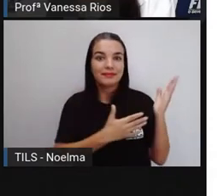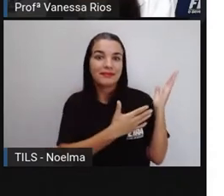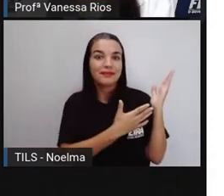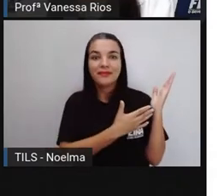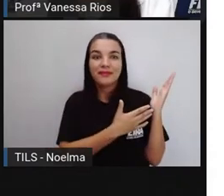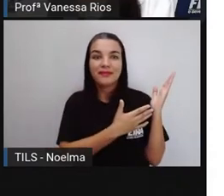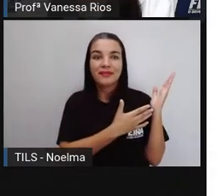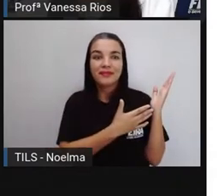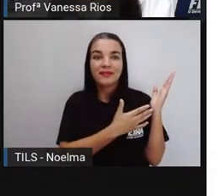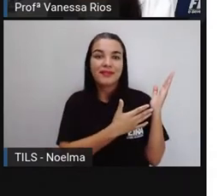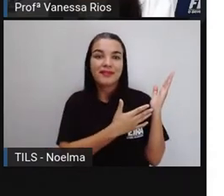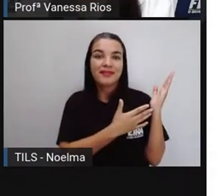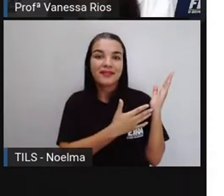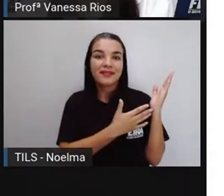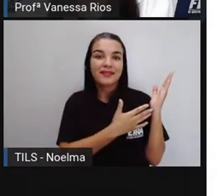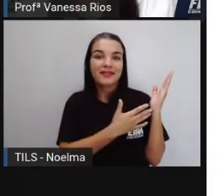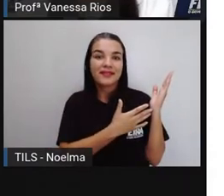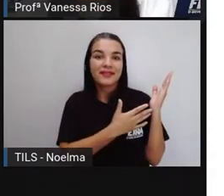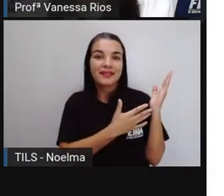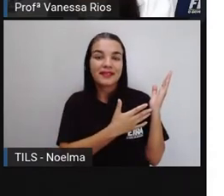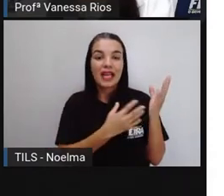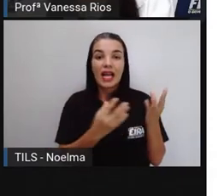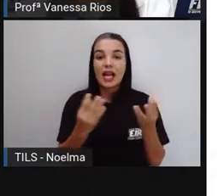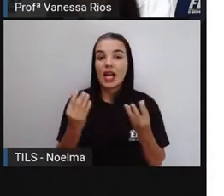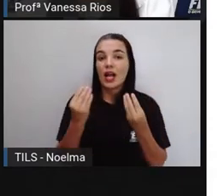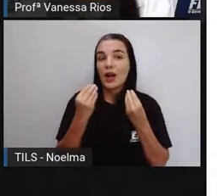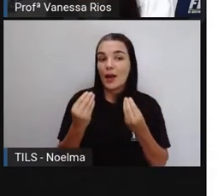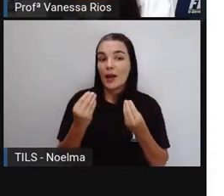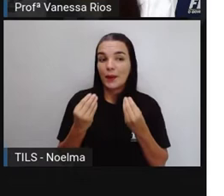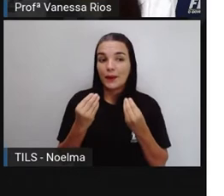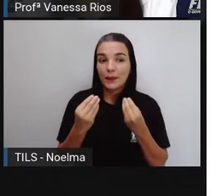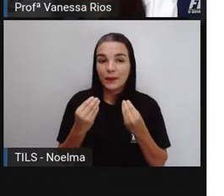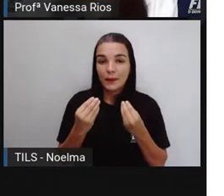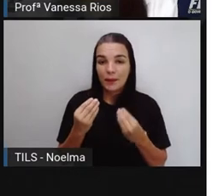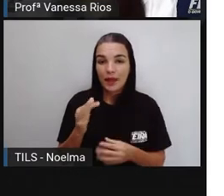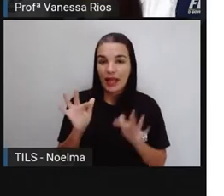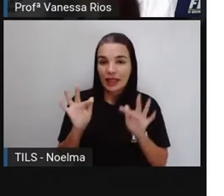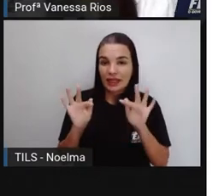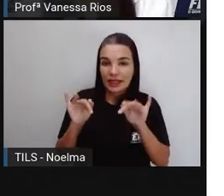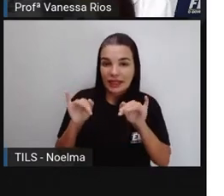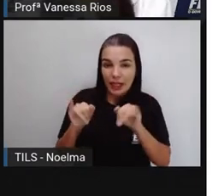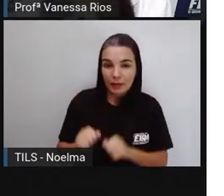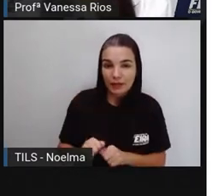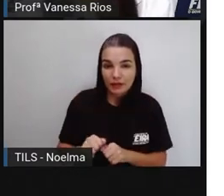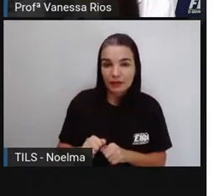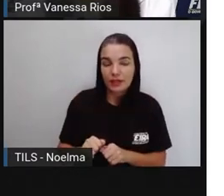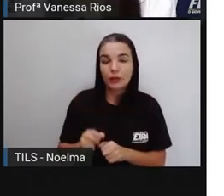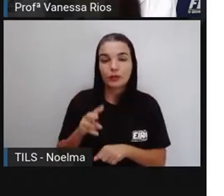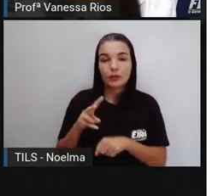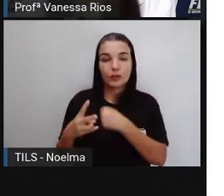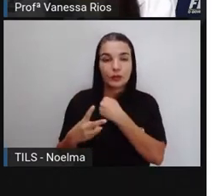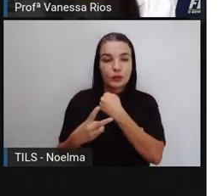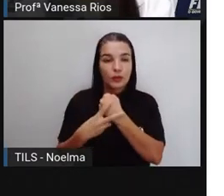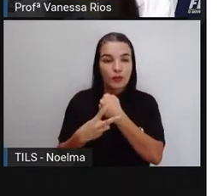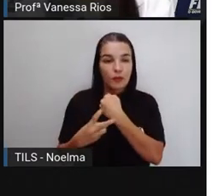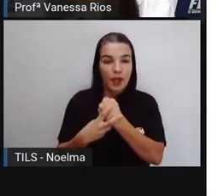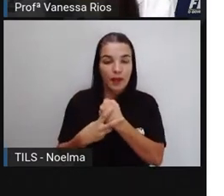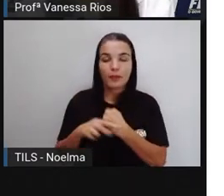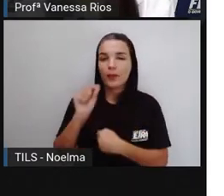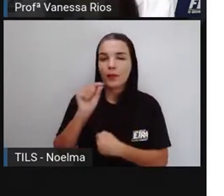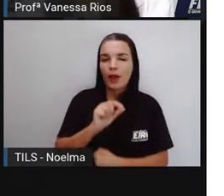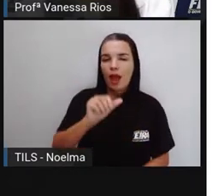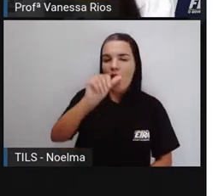sobre, olhem só, a pró até colocou em destaque aqui, an ou an na terminação